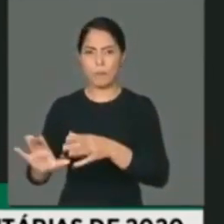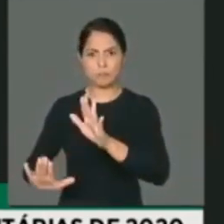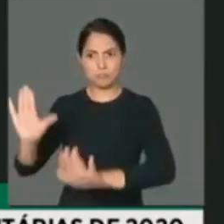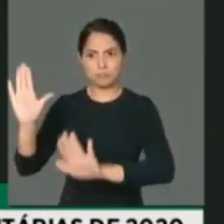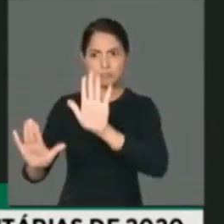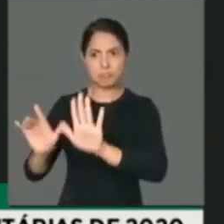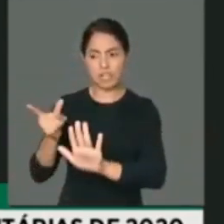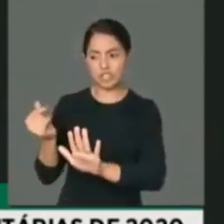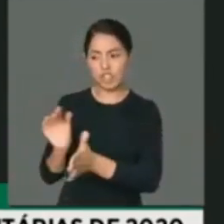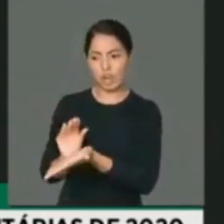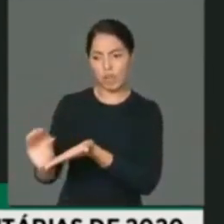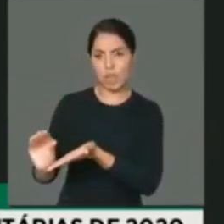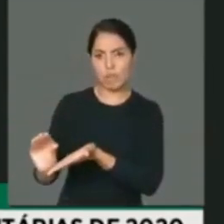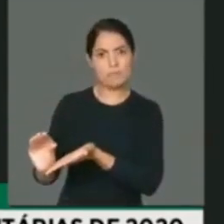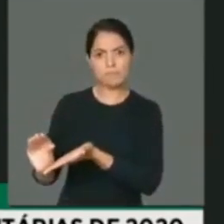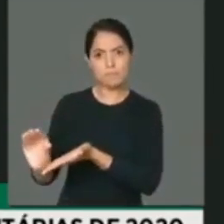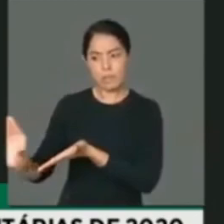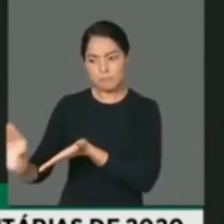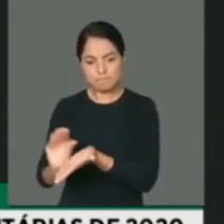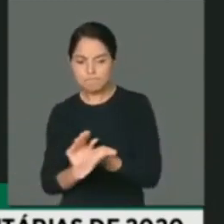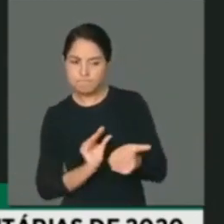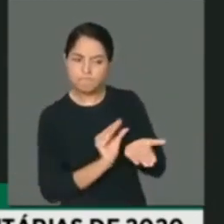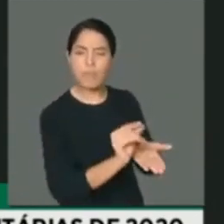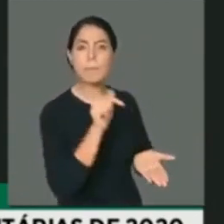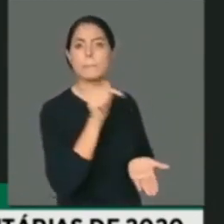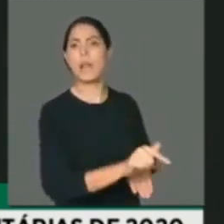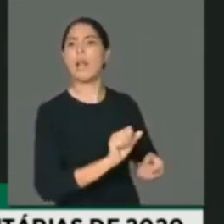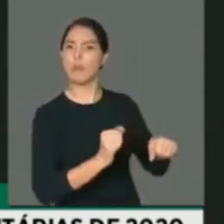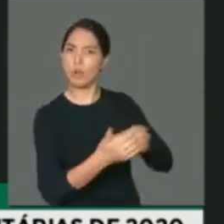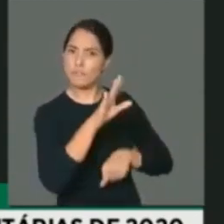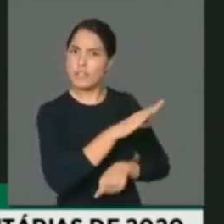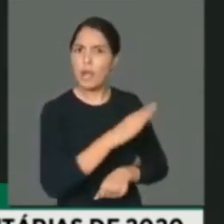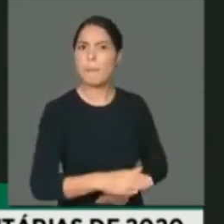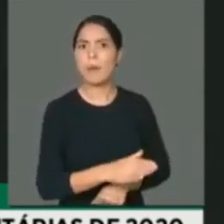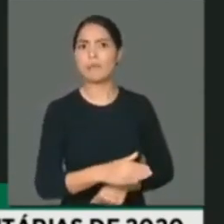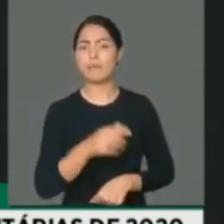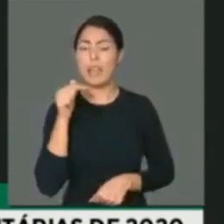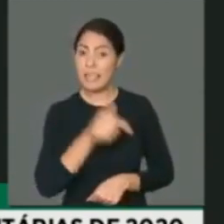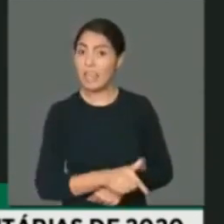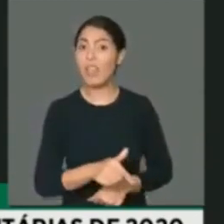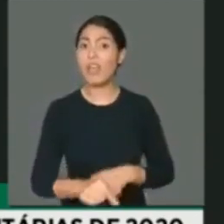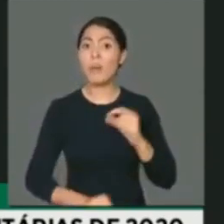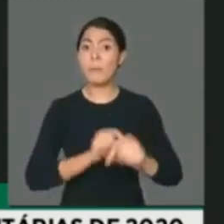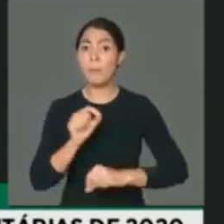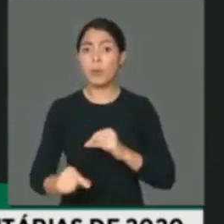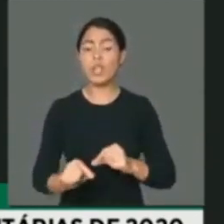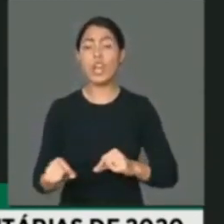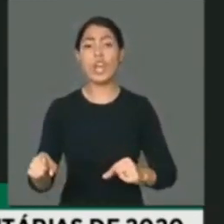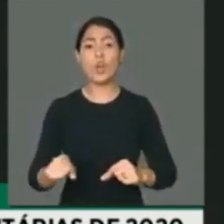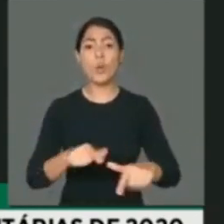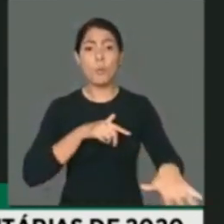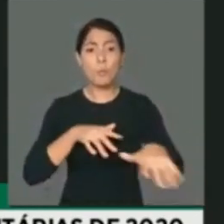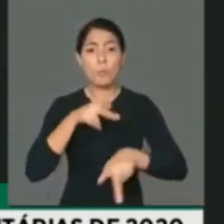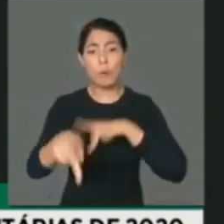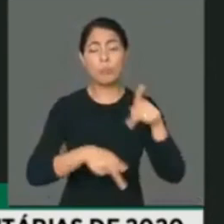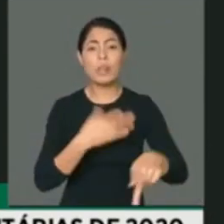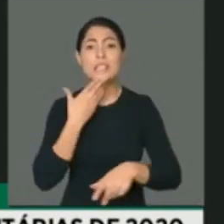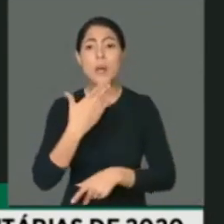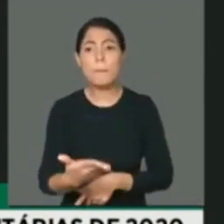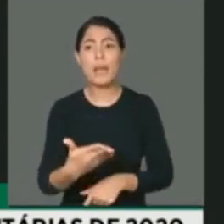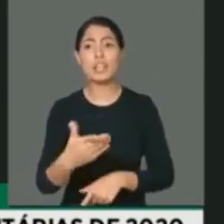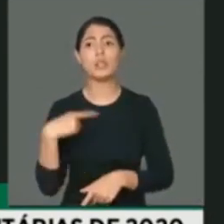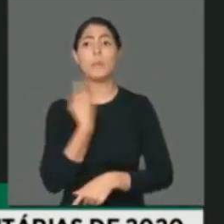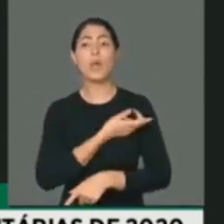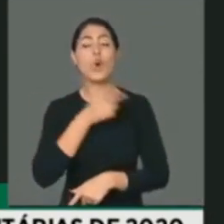para o combate ao coronavírus. Eu peço aqui a união e que a população se mobilize pedindo que o parlamento coloque isso